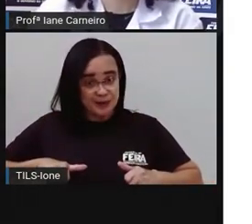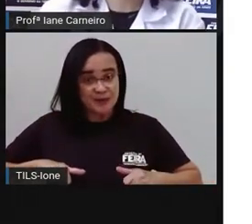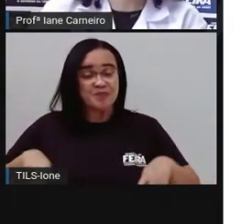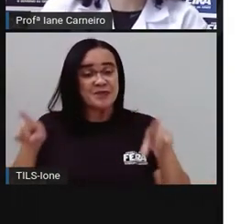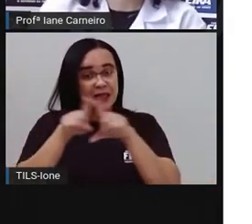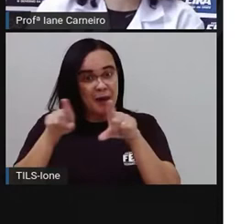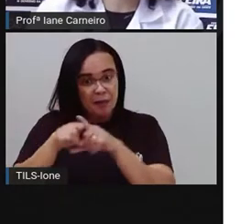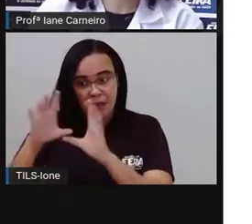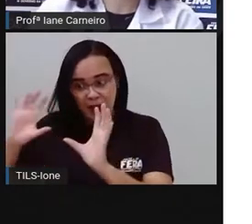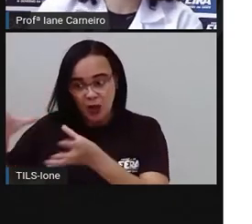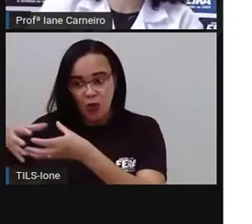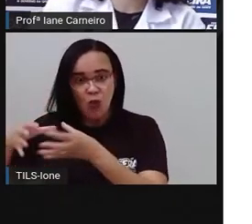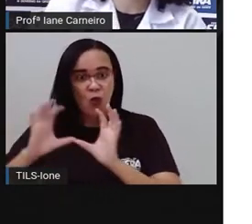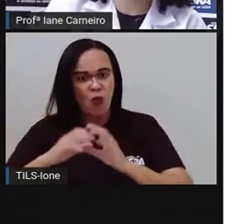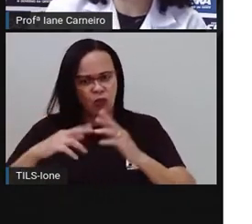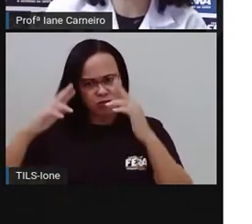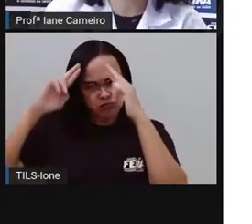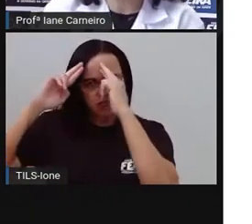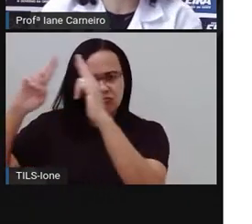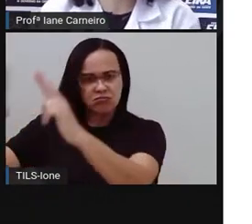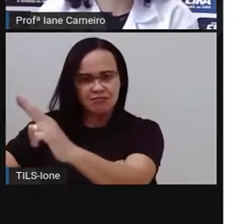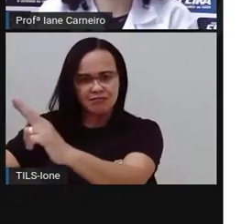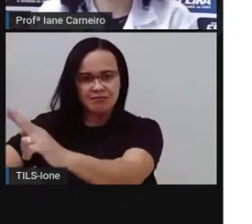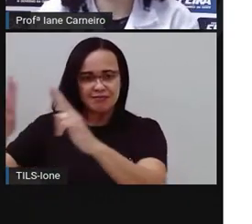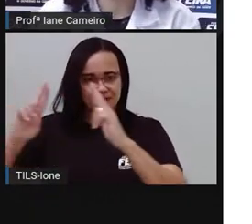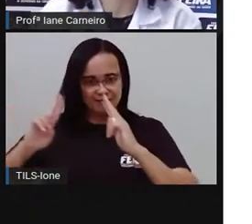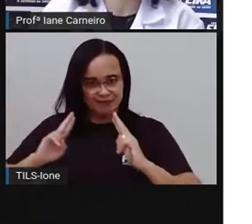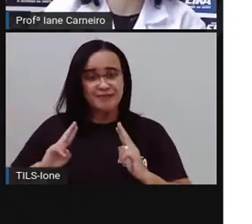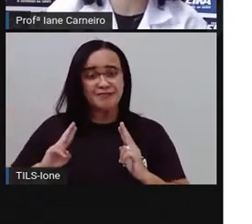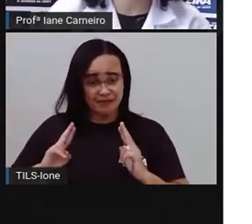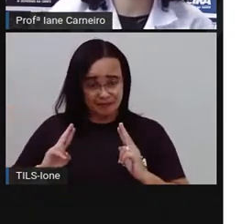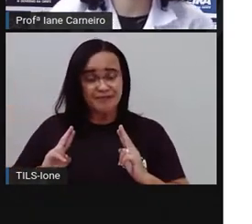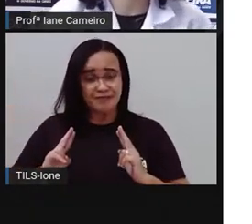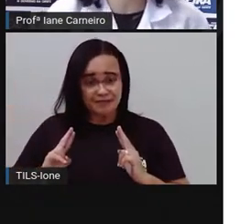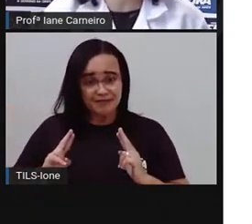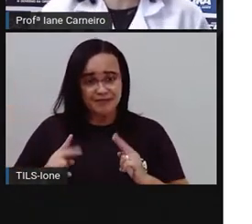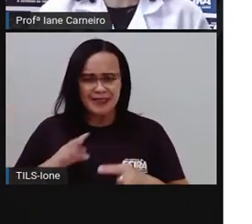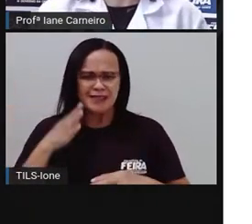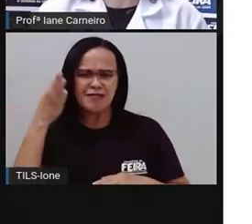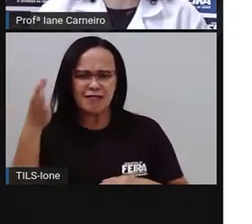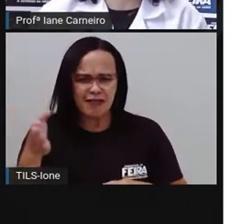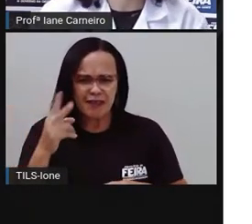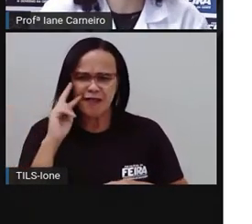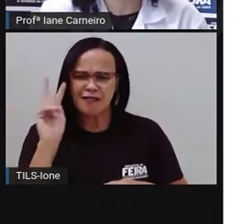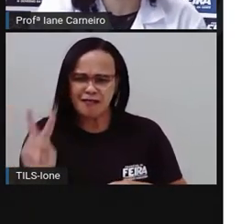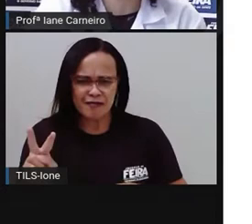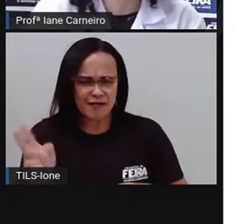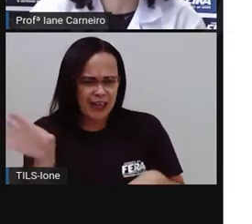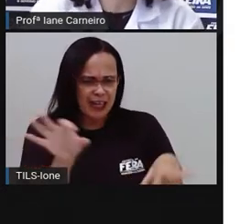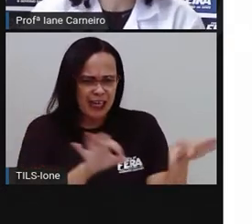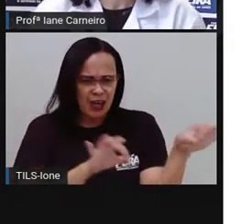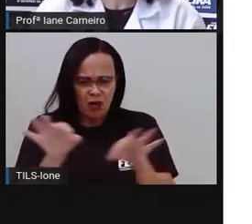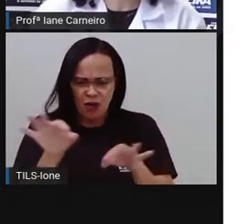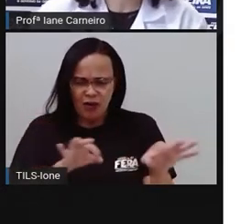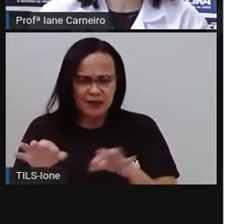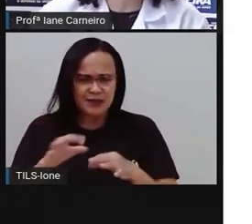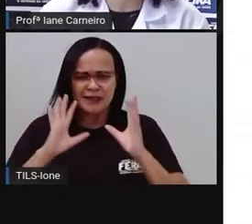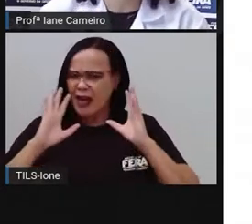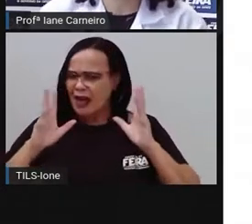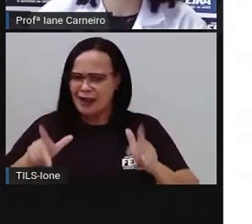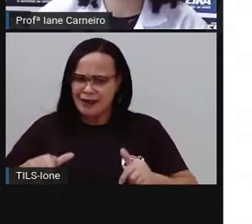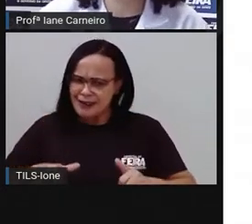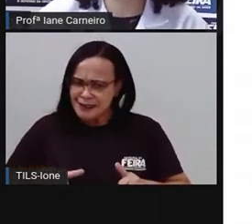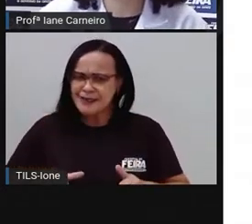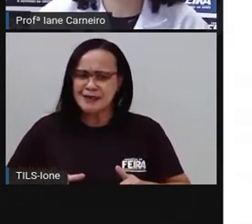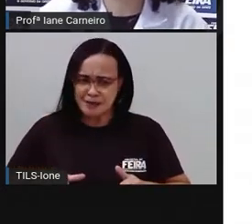Então, é tão legal quando a gente vai num bairro e o bairro é todo limpinho, organizadinho, né? A gente não vê sujeira no chão. Mas quem é o